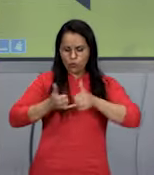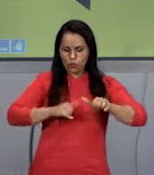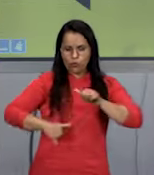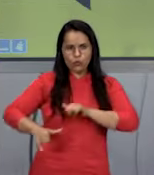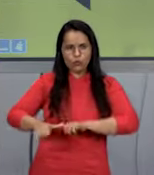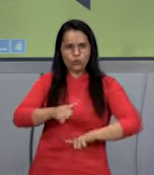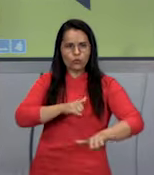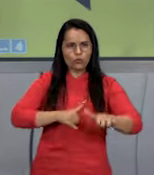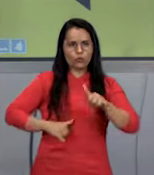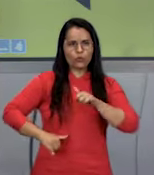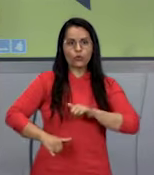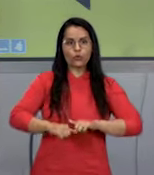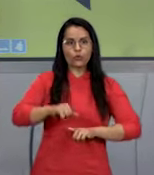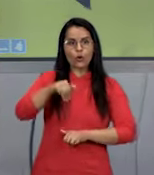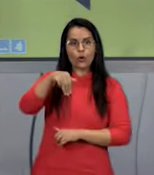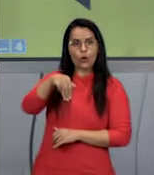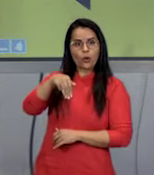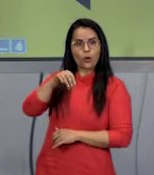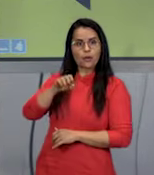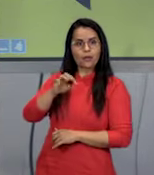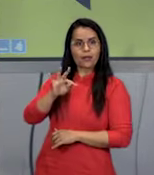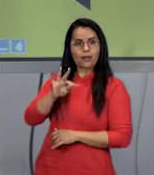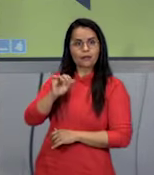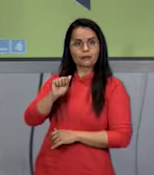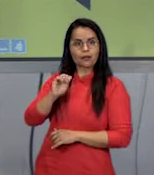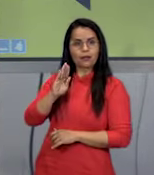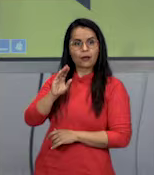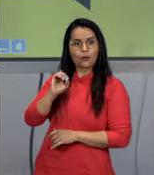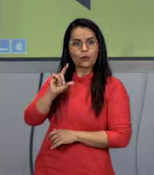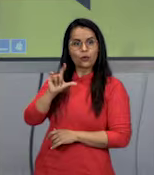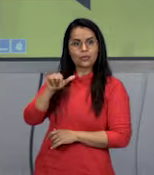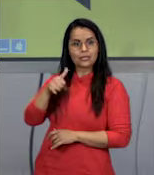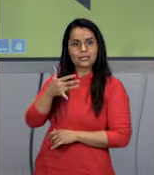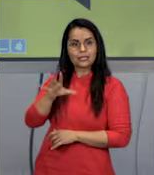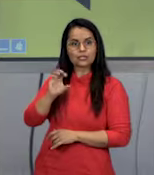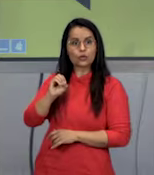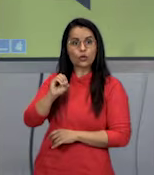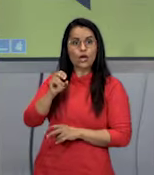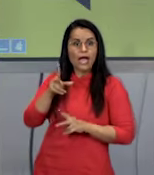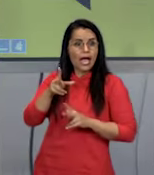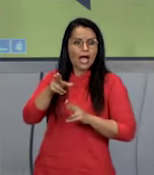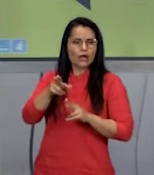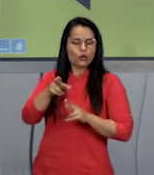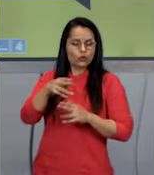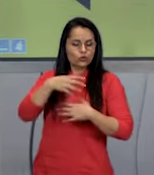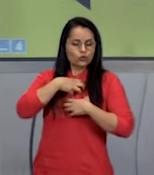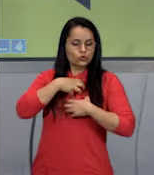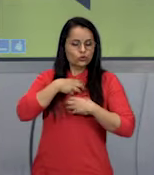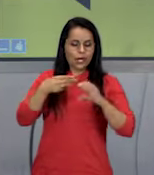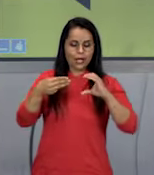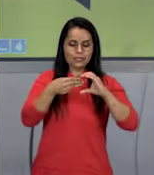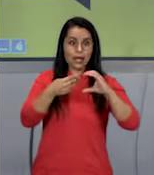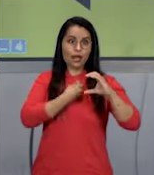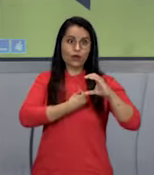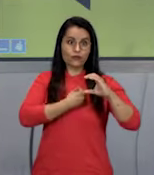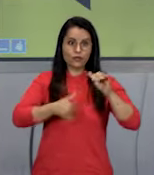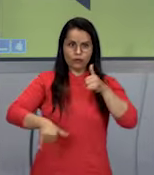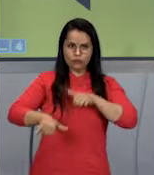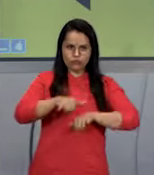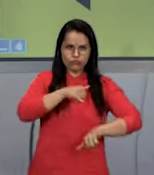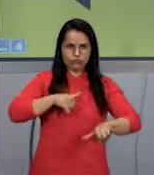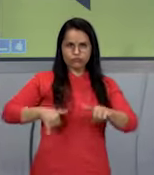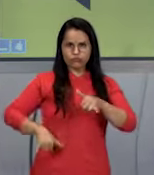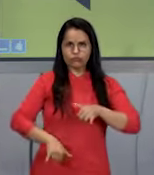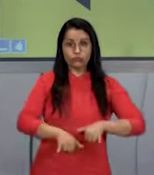Falar em funções do metabolismo é o mesmo que falar em funções para deixar a célula viva. Então todas as células